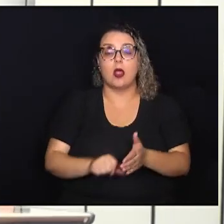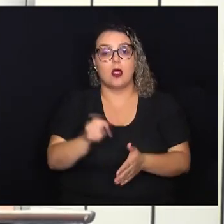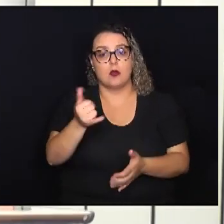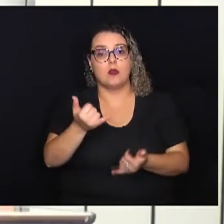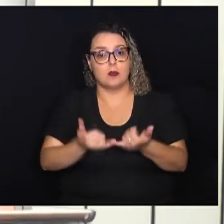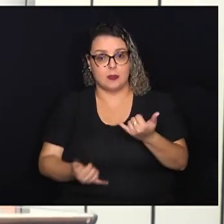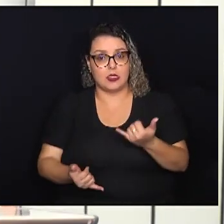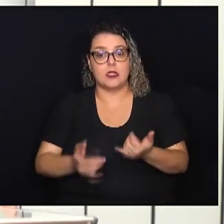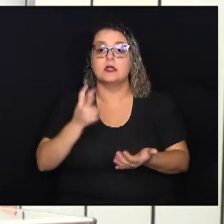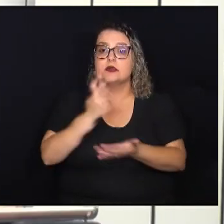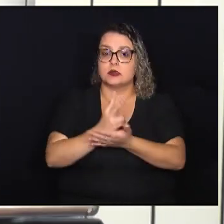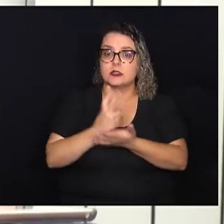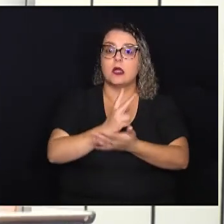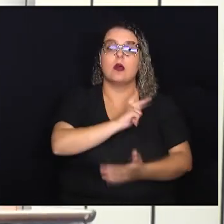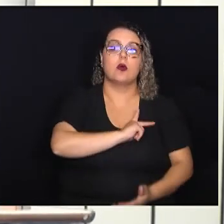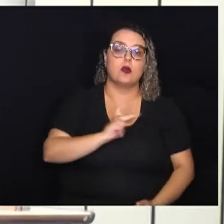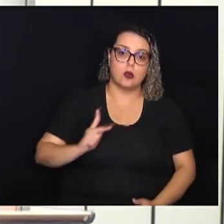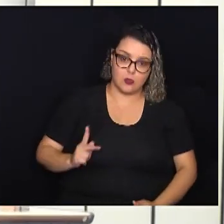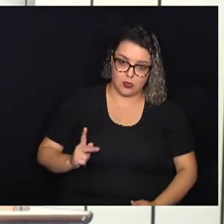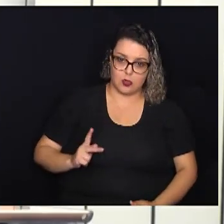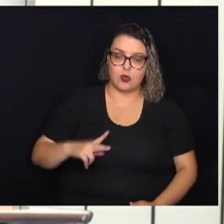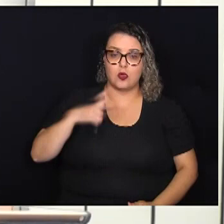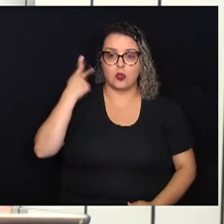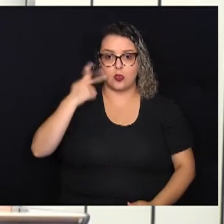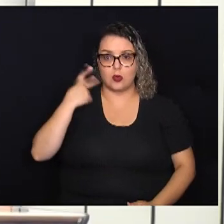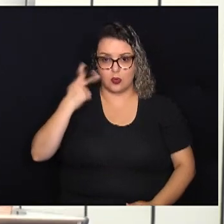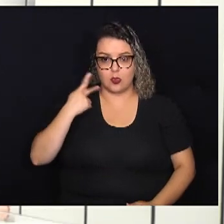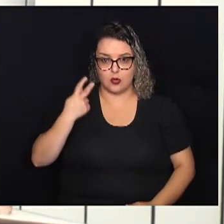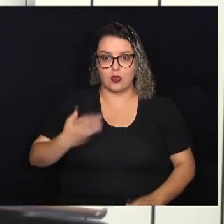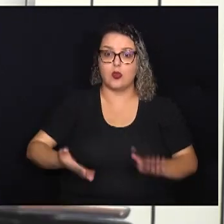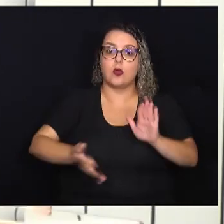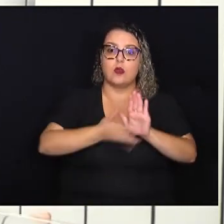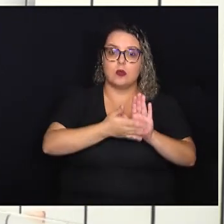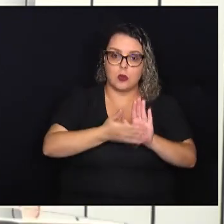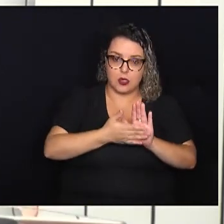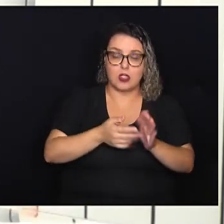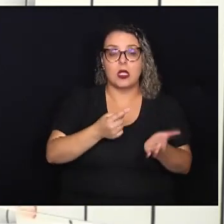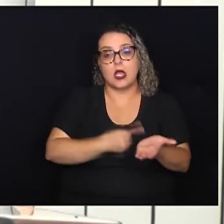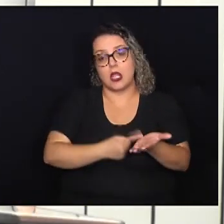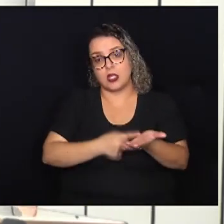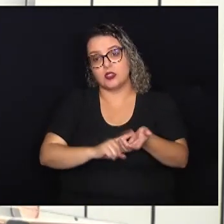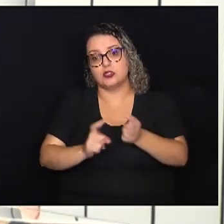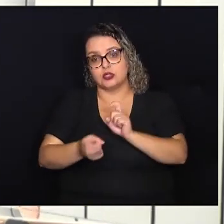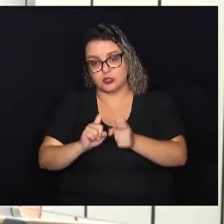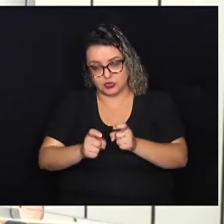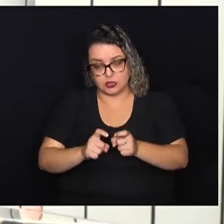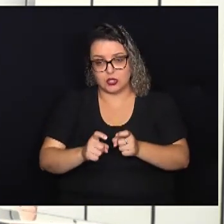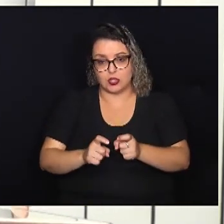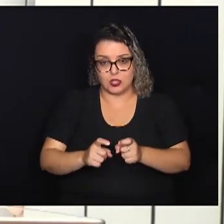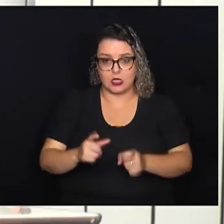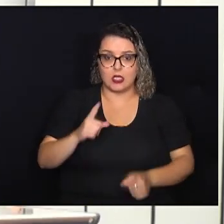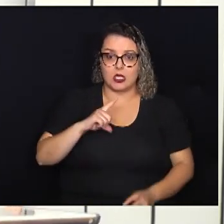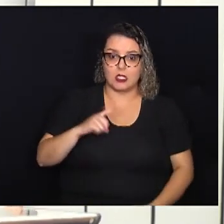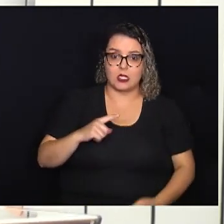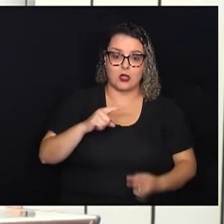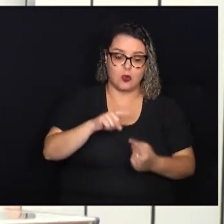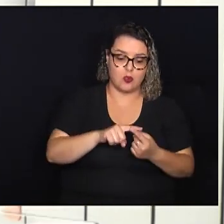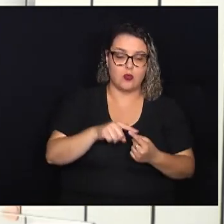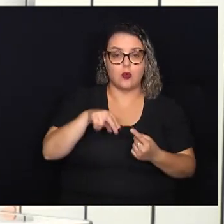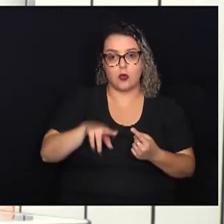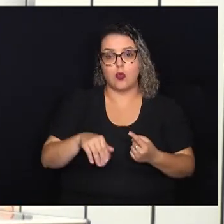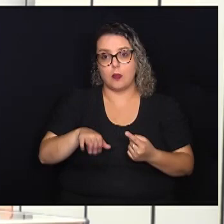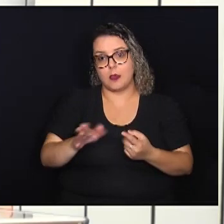sempre é presidida pelo vereador proponente que agendou essa reunião e conta com um ou mais